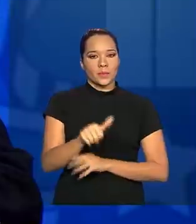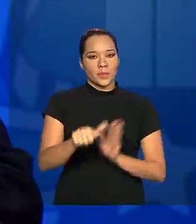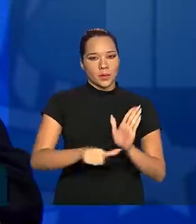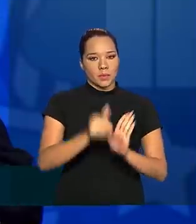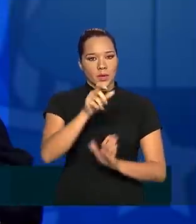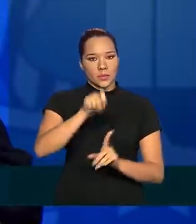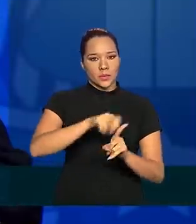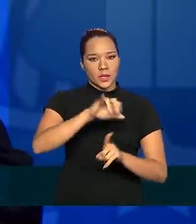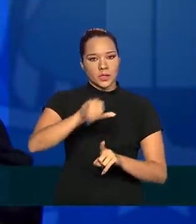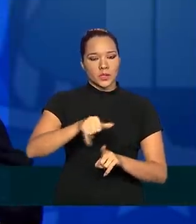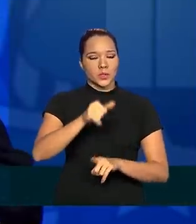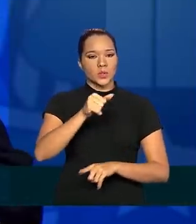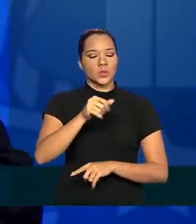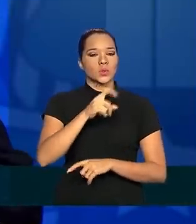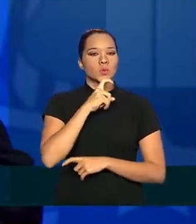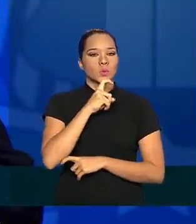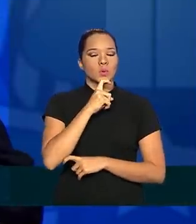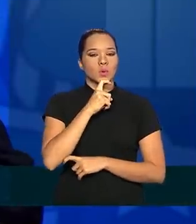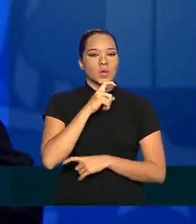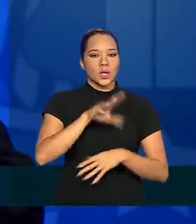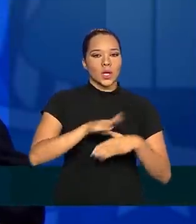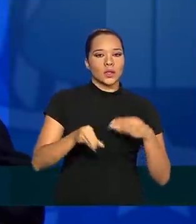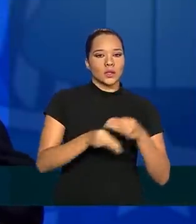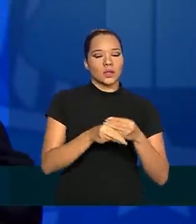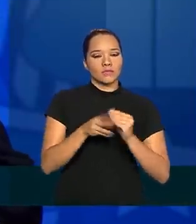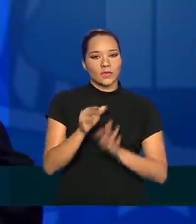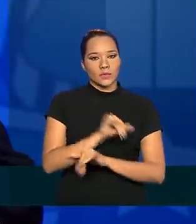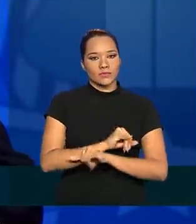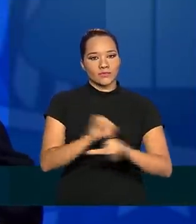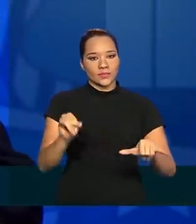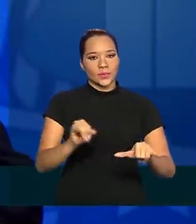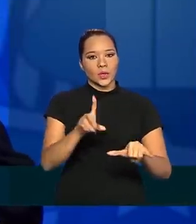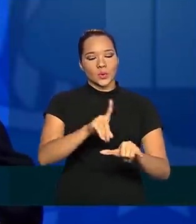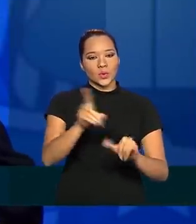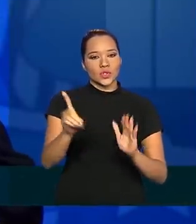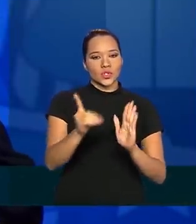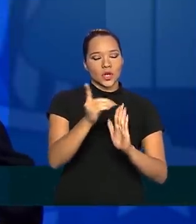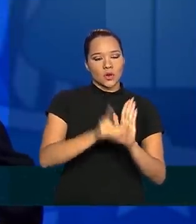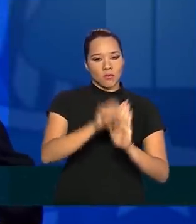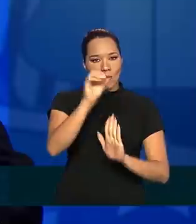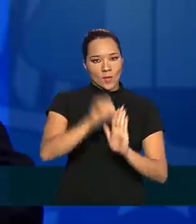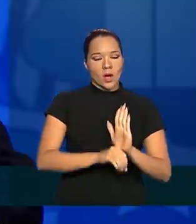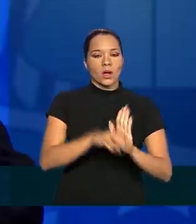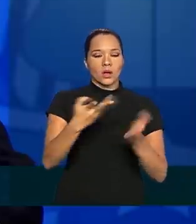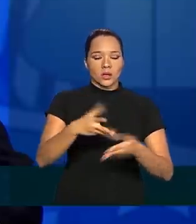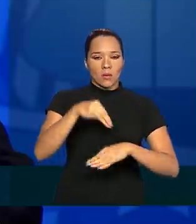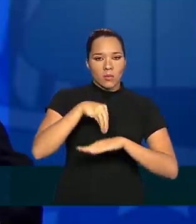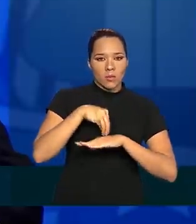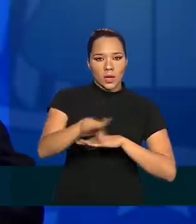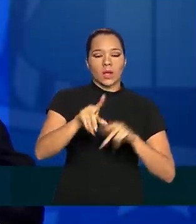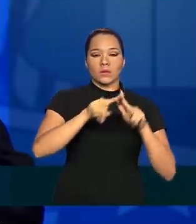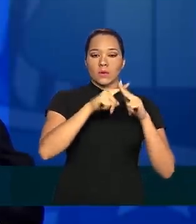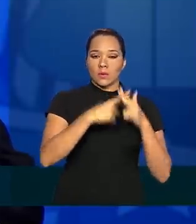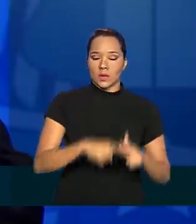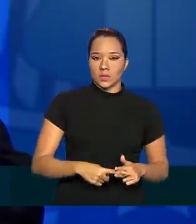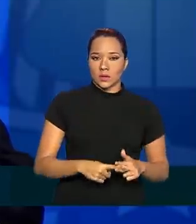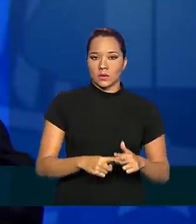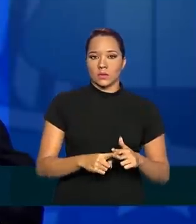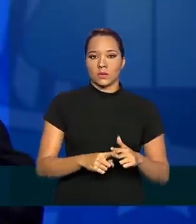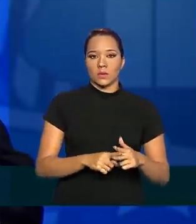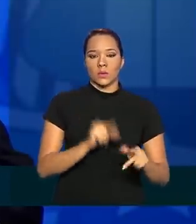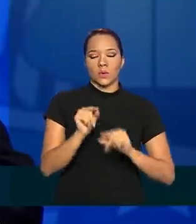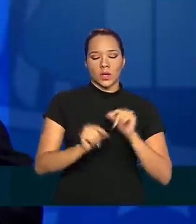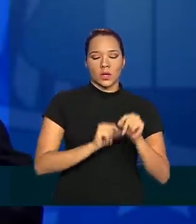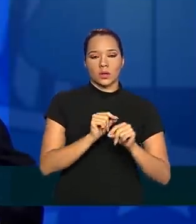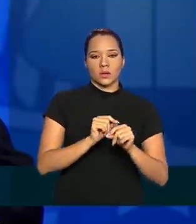que o anexo dela foi omitido na publicação no Diário Oficial. Então, ela está sendo publicada com a correção no Diário